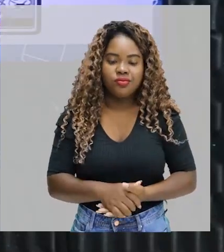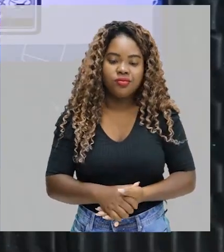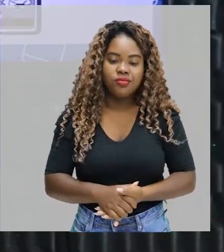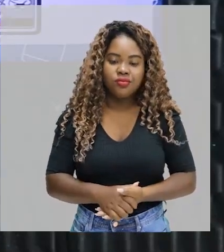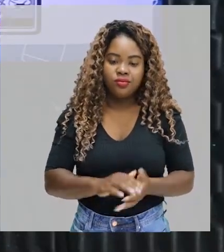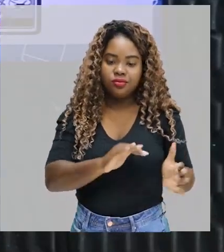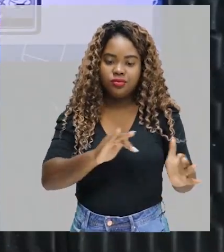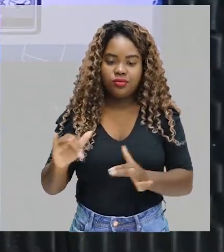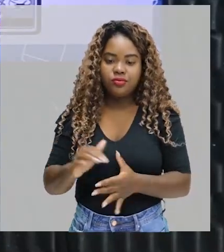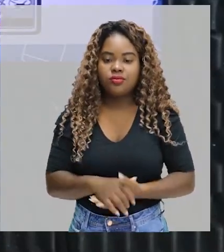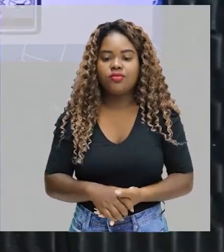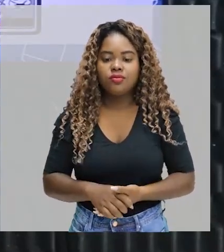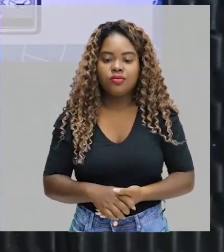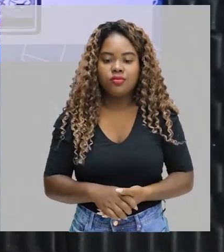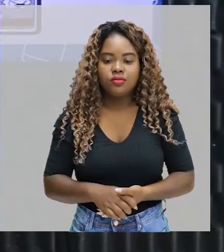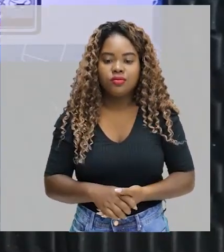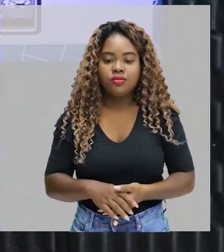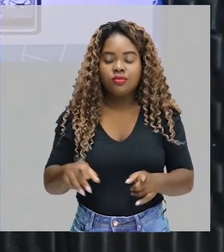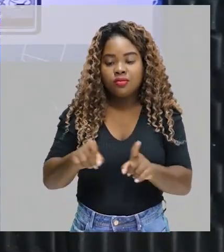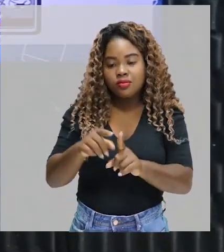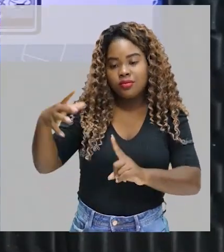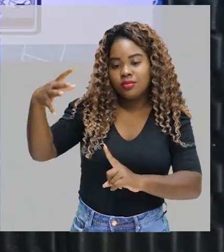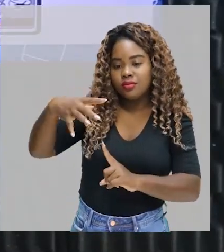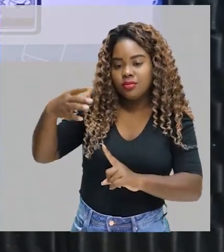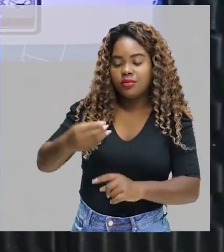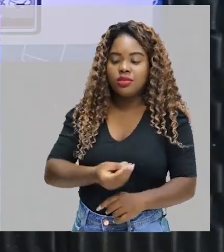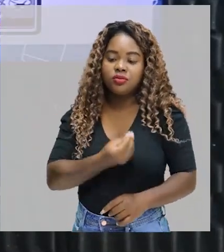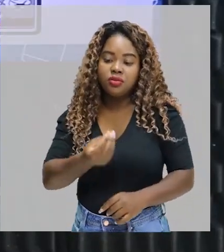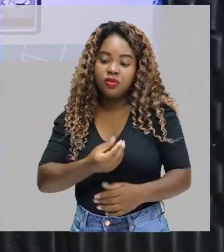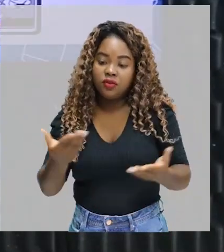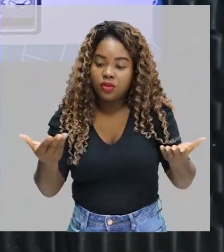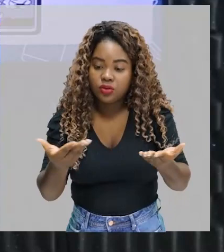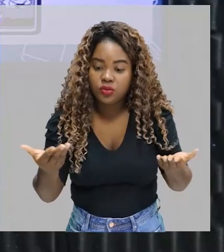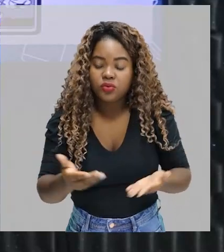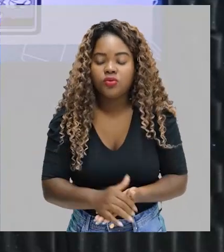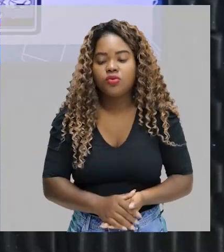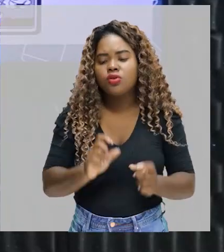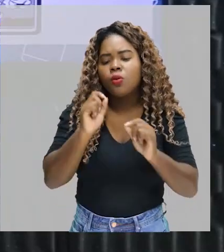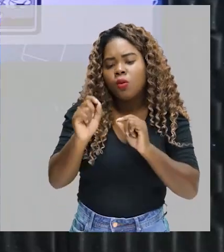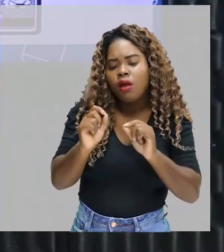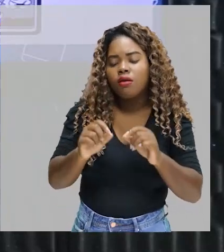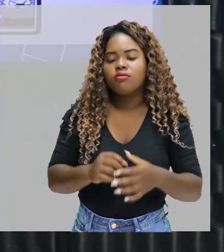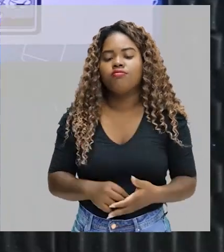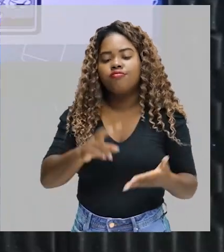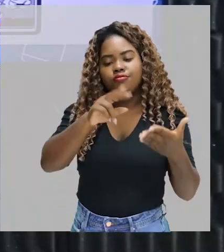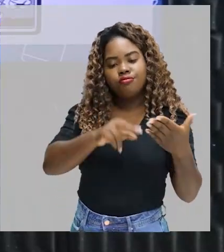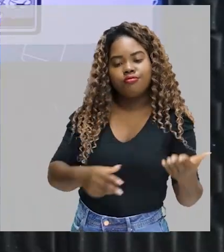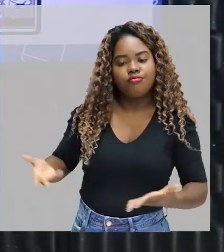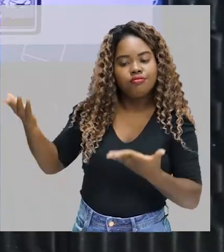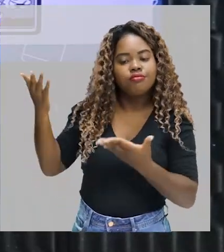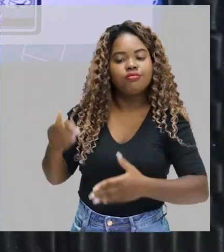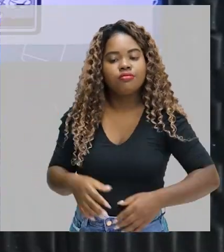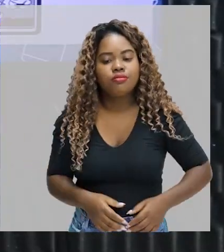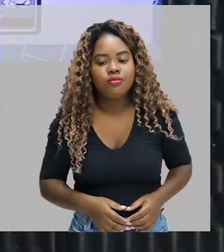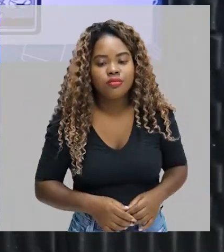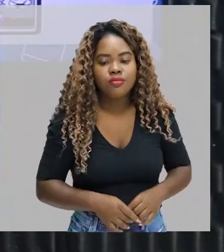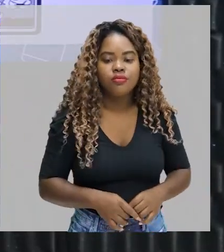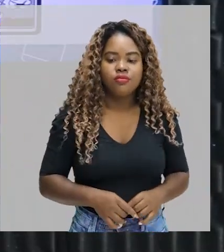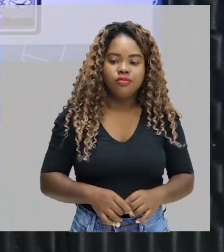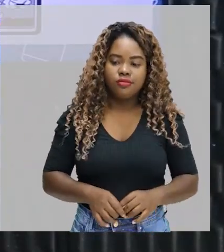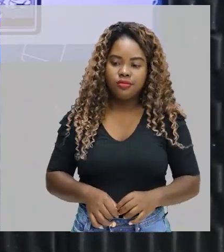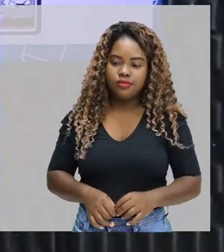Aí eu falei para vocês ainda há pouco da influência da vida moderna. Então, o que seria isso? O sedentarismo já é